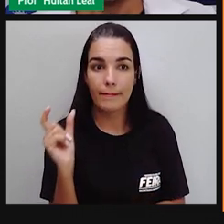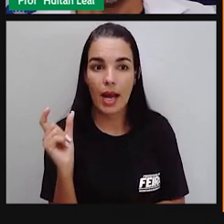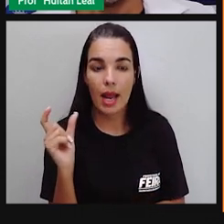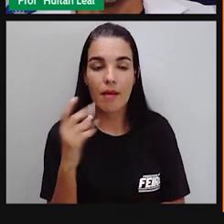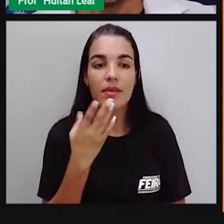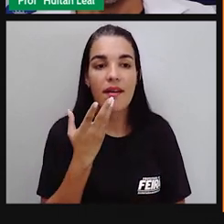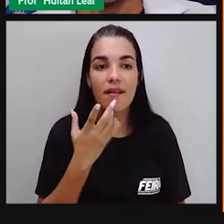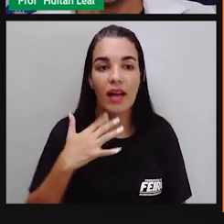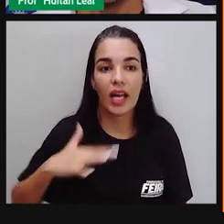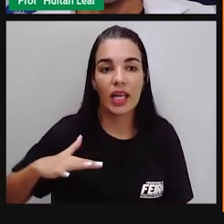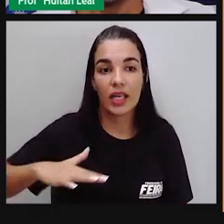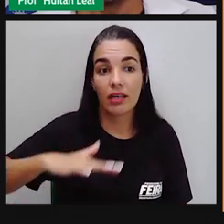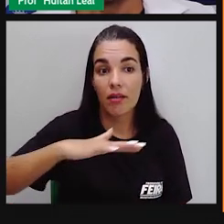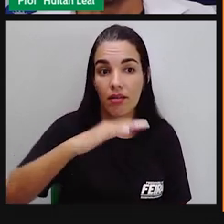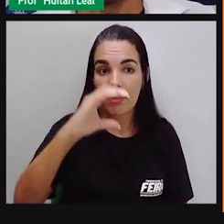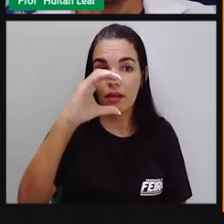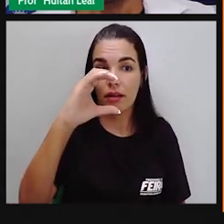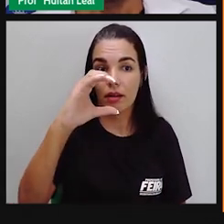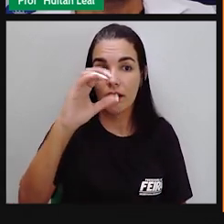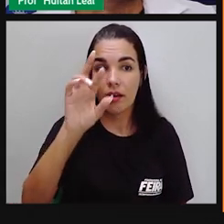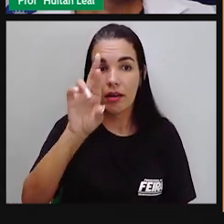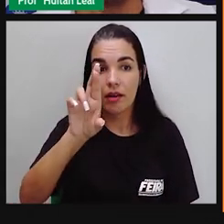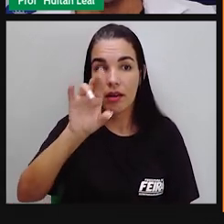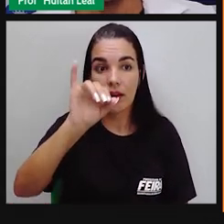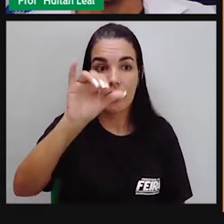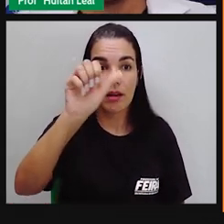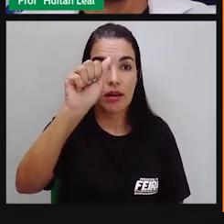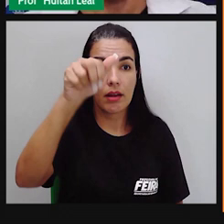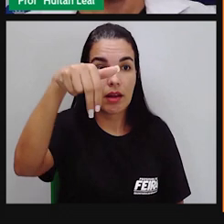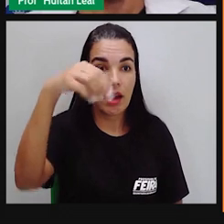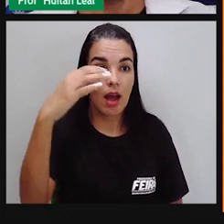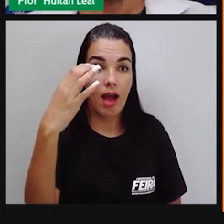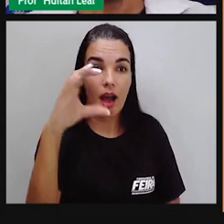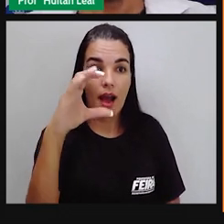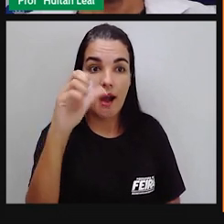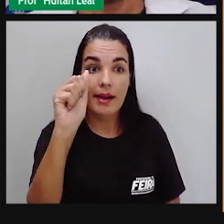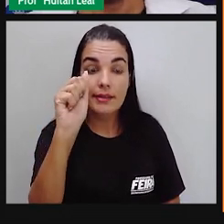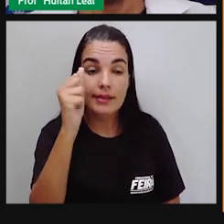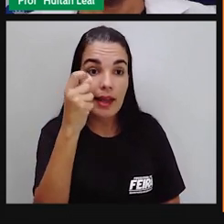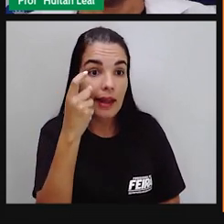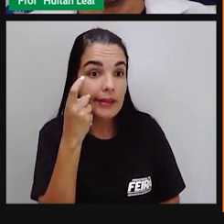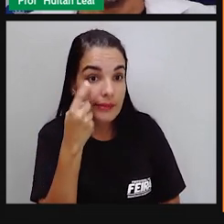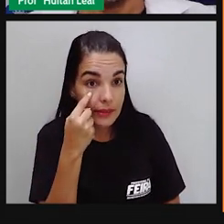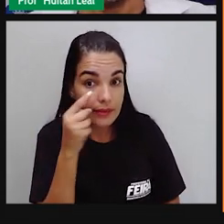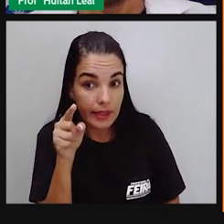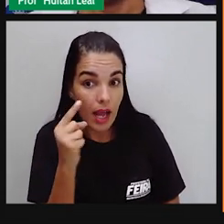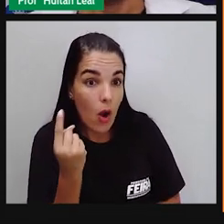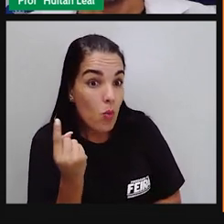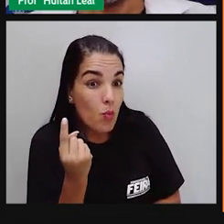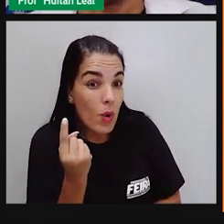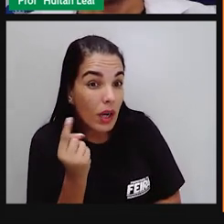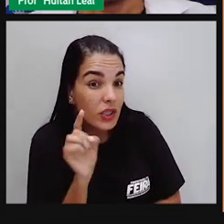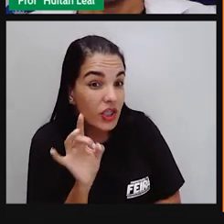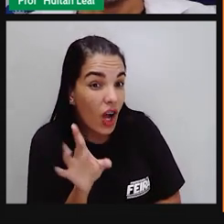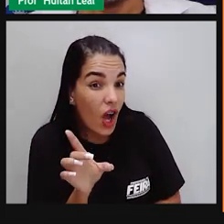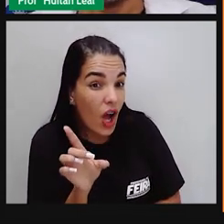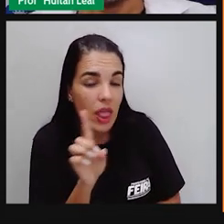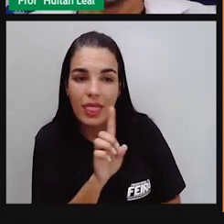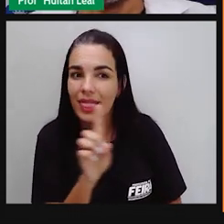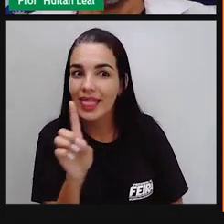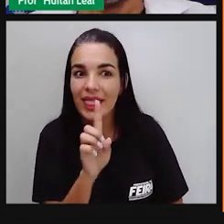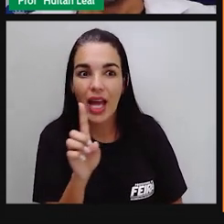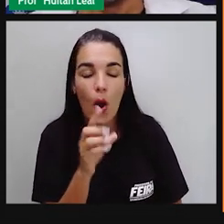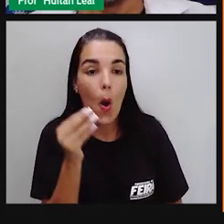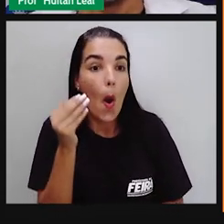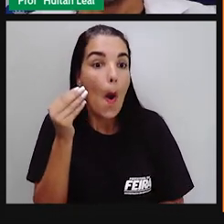mas essa palavra criança está representando um universo de crianças. não é só uma criança, são várias crianças.